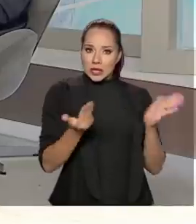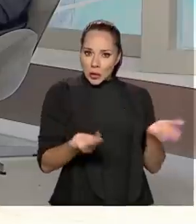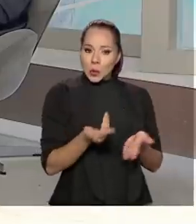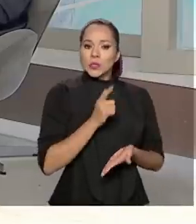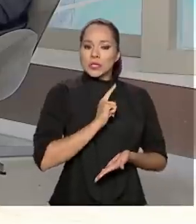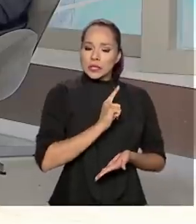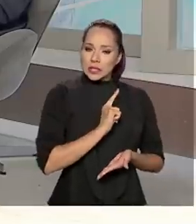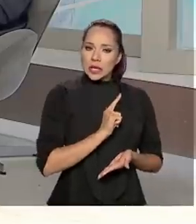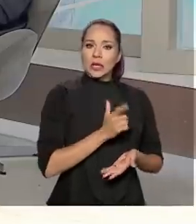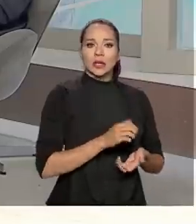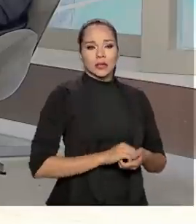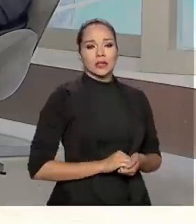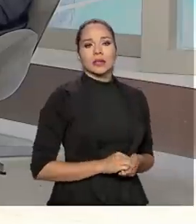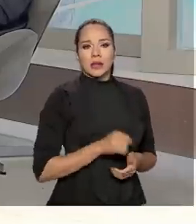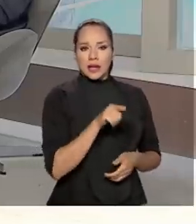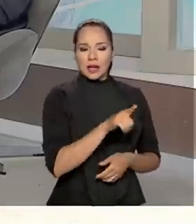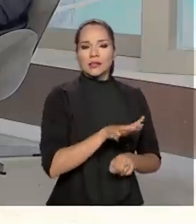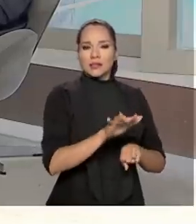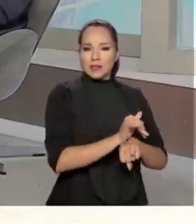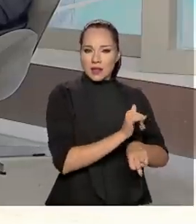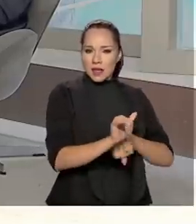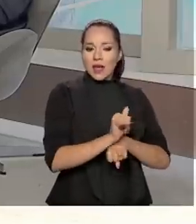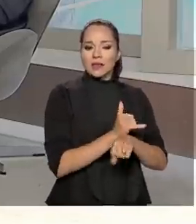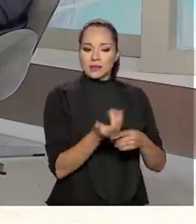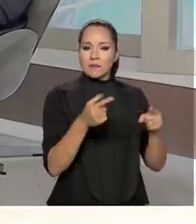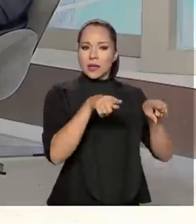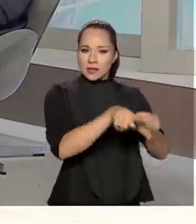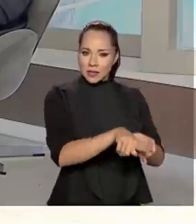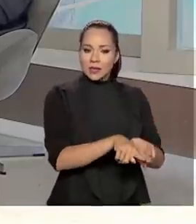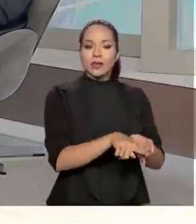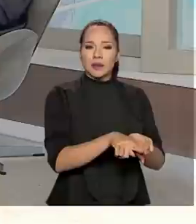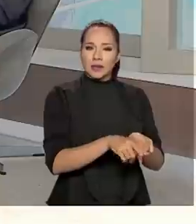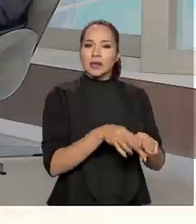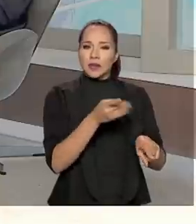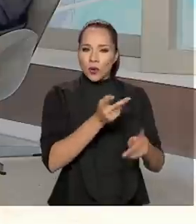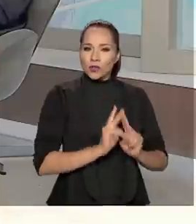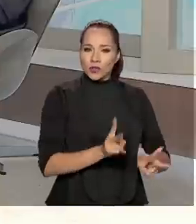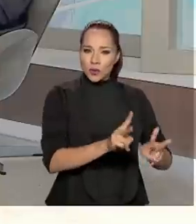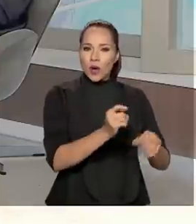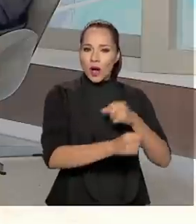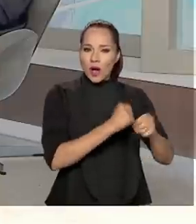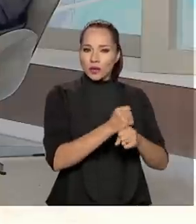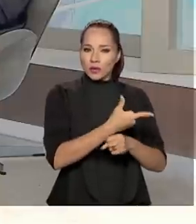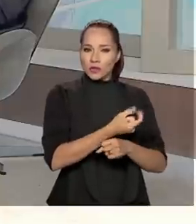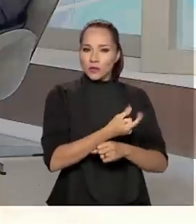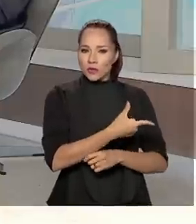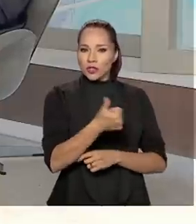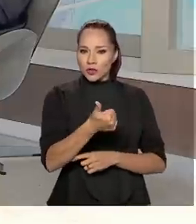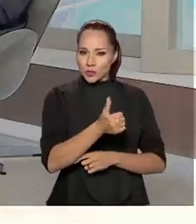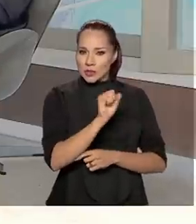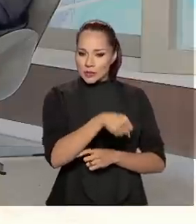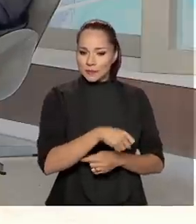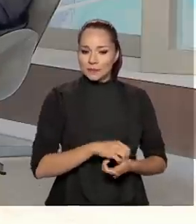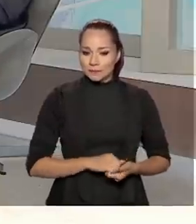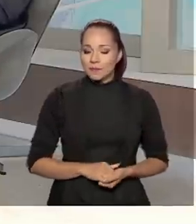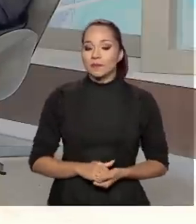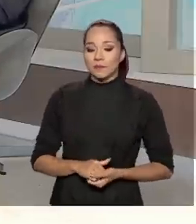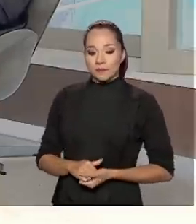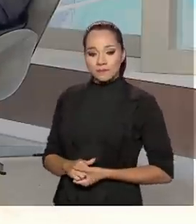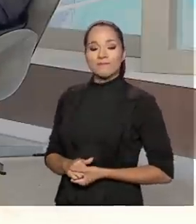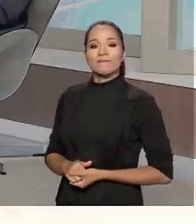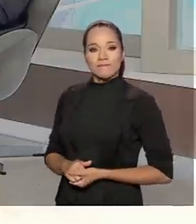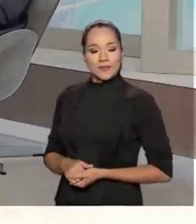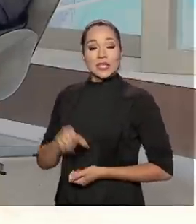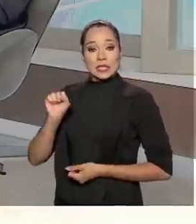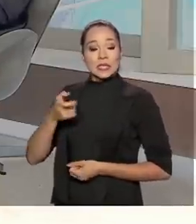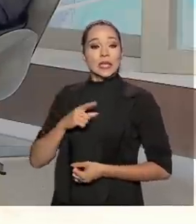ocorrendo essas ações, essas parcerias continuam em 2021? Sim. A gente fez, a gente está com